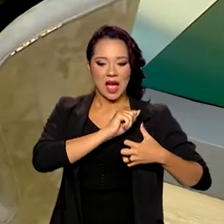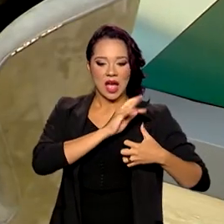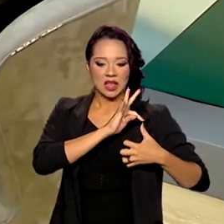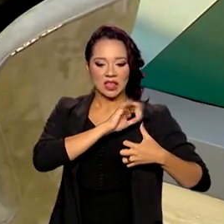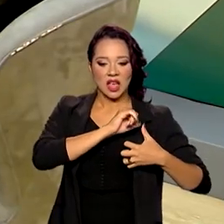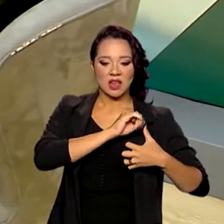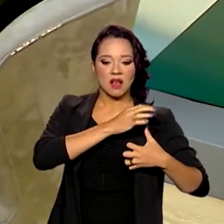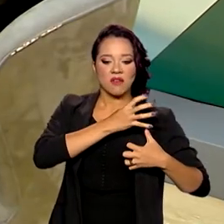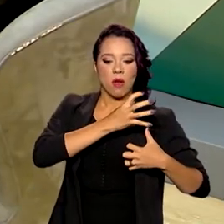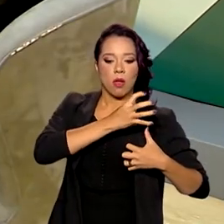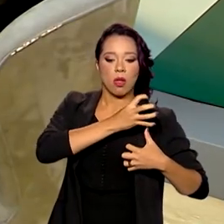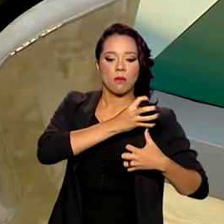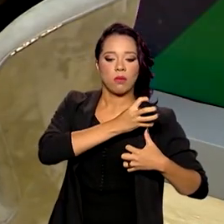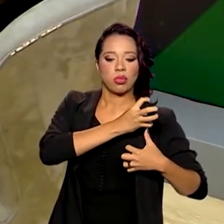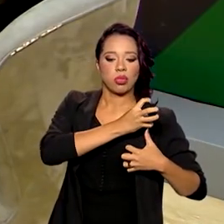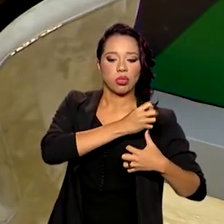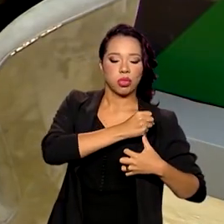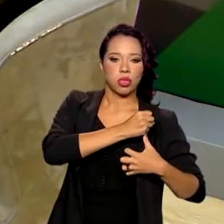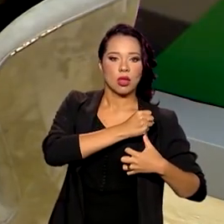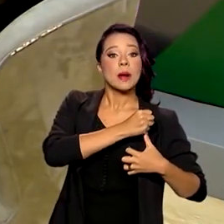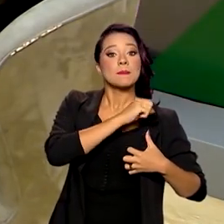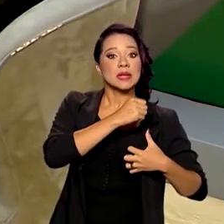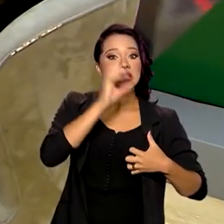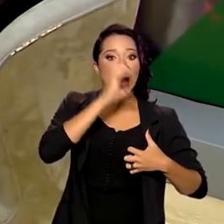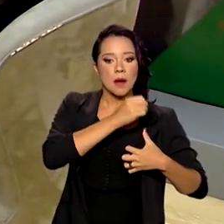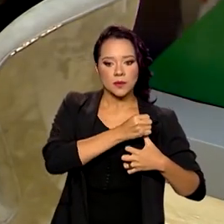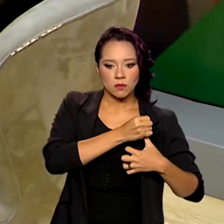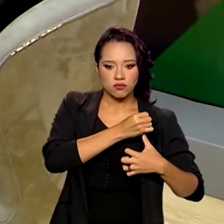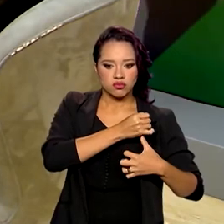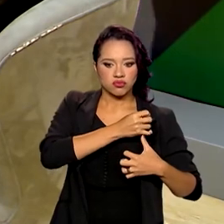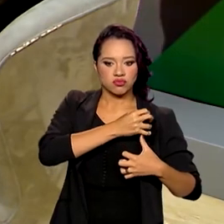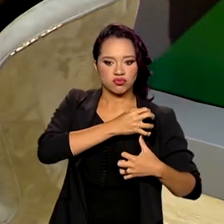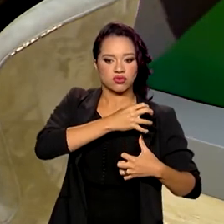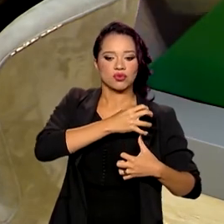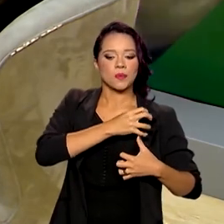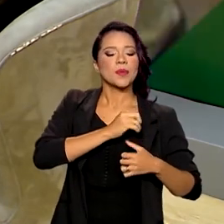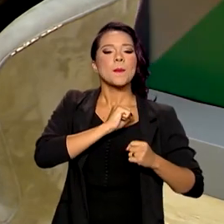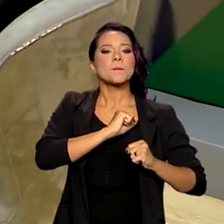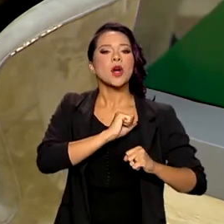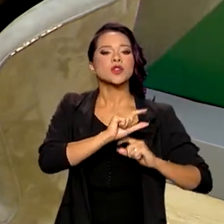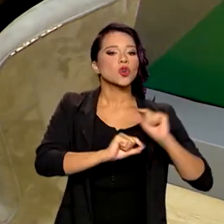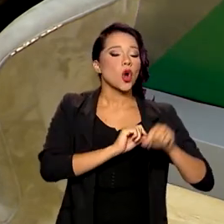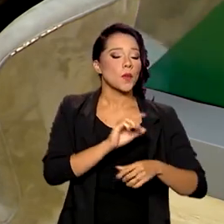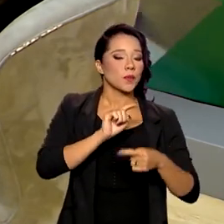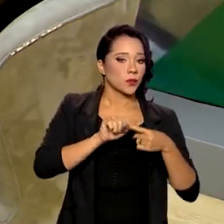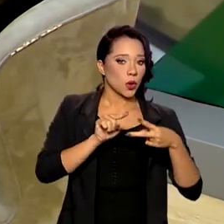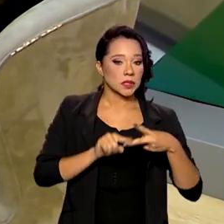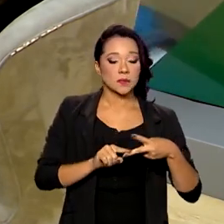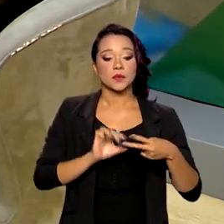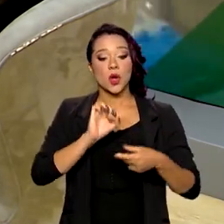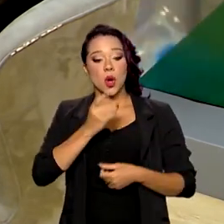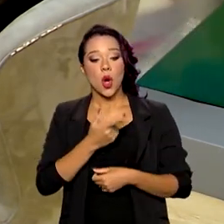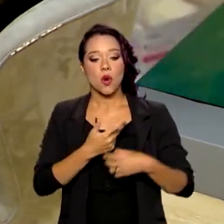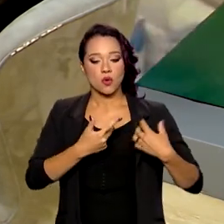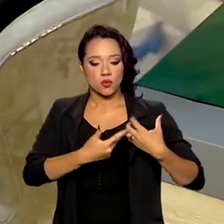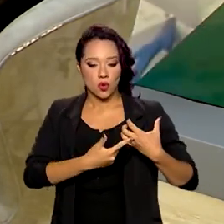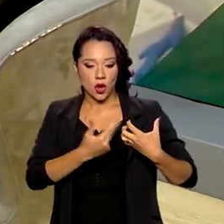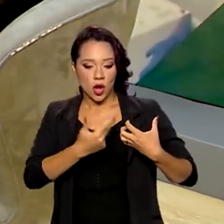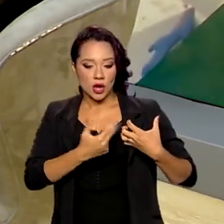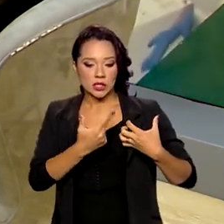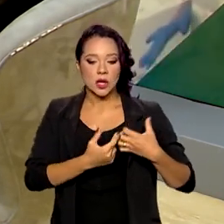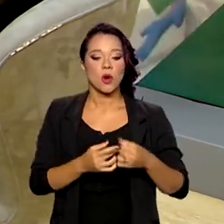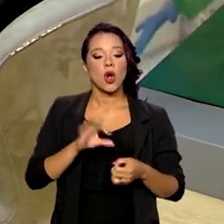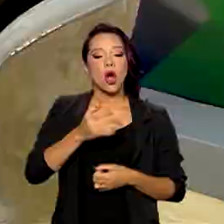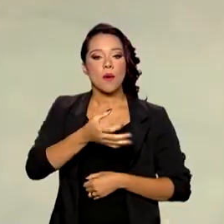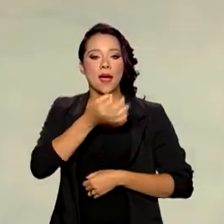e o melhor tratamento é desobstruir rapidamente essa artéria. Isso pode ser feito de duas maneiras, ou através de cateterismo ou através